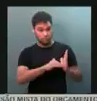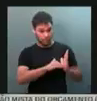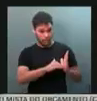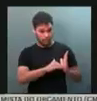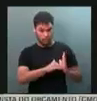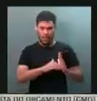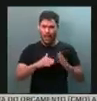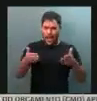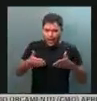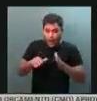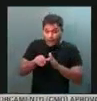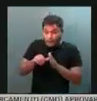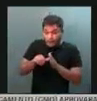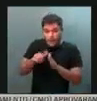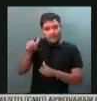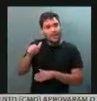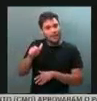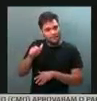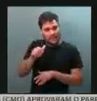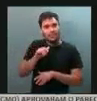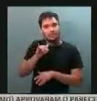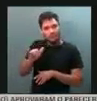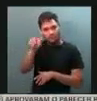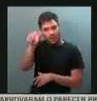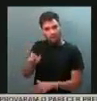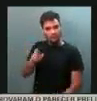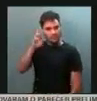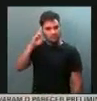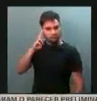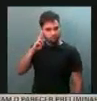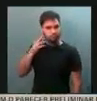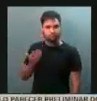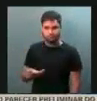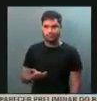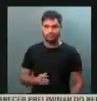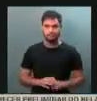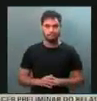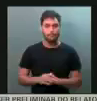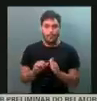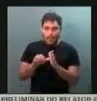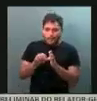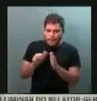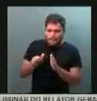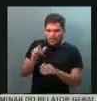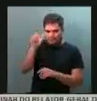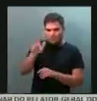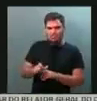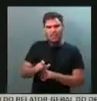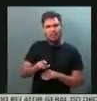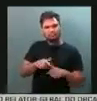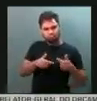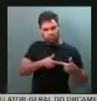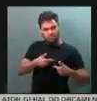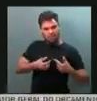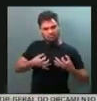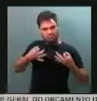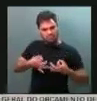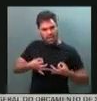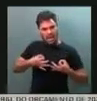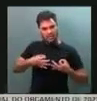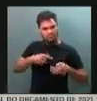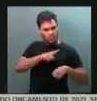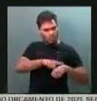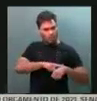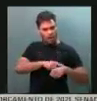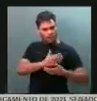aqui faço pela primeira vez ao senhor. Primeiro, pela sua disciplina ao trabalho. O